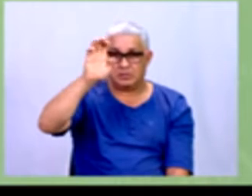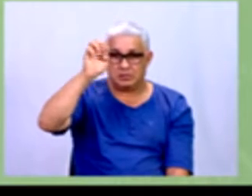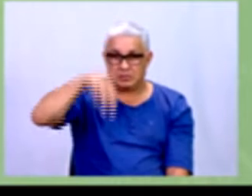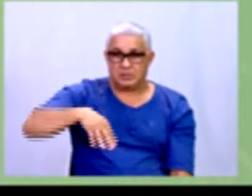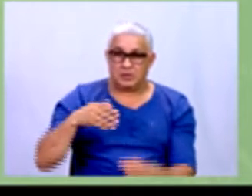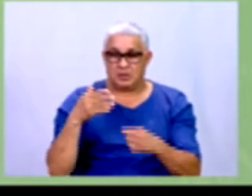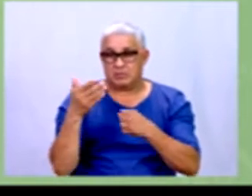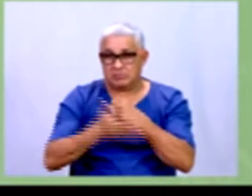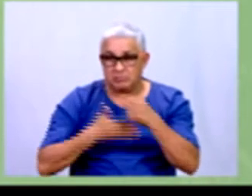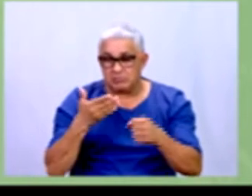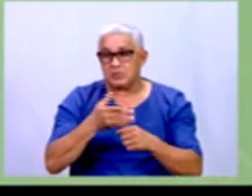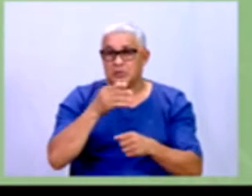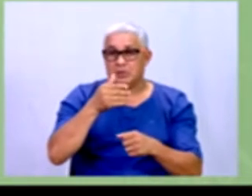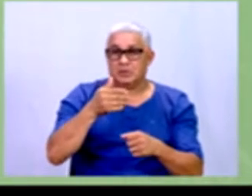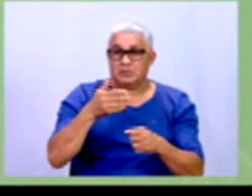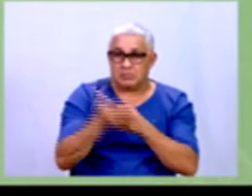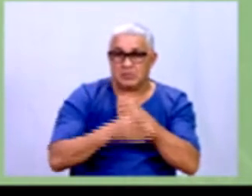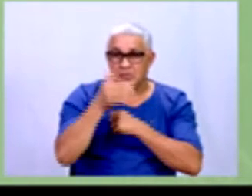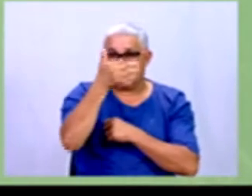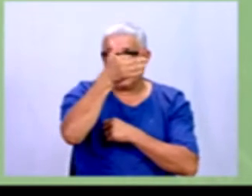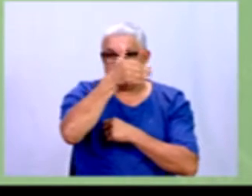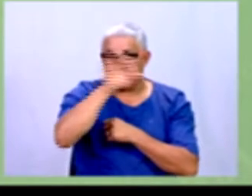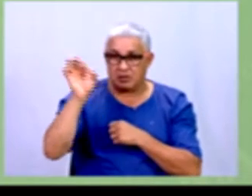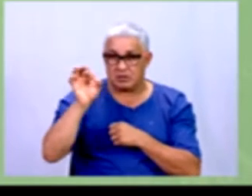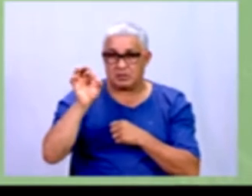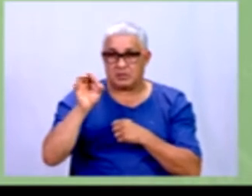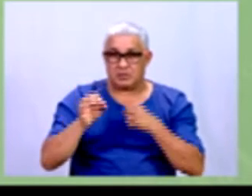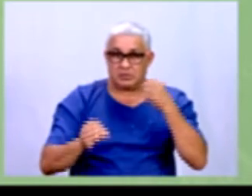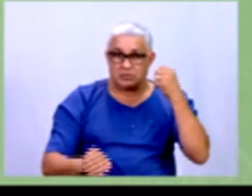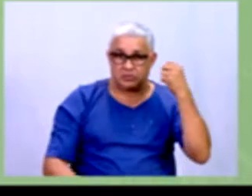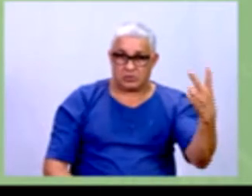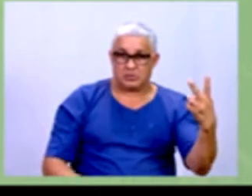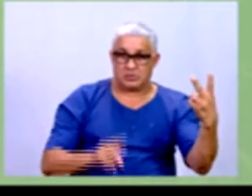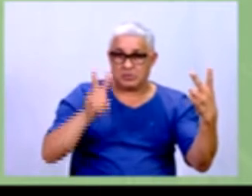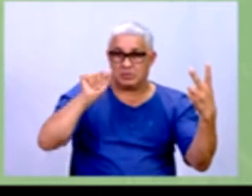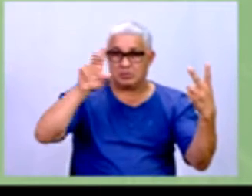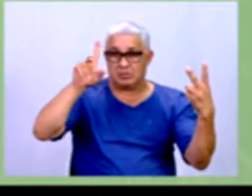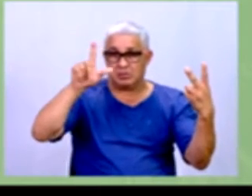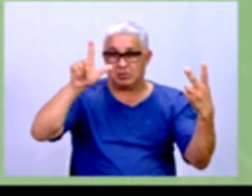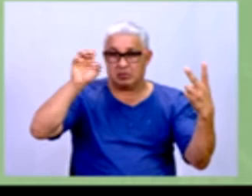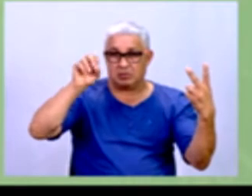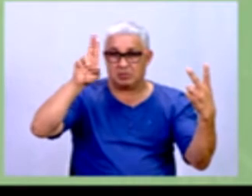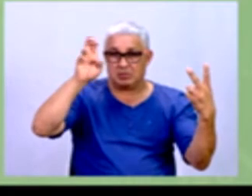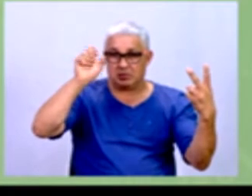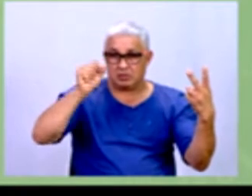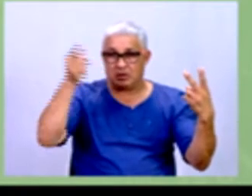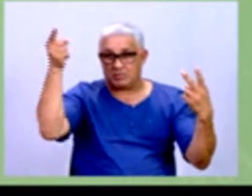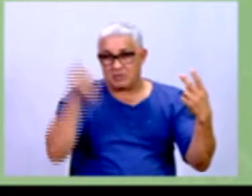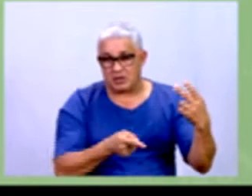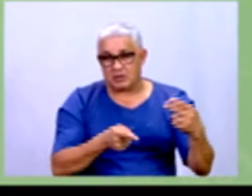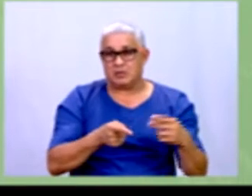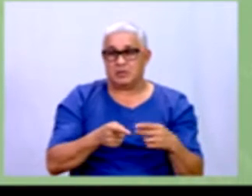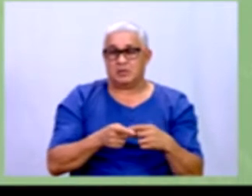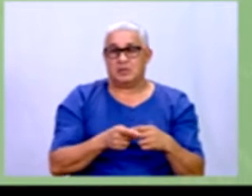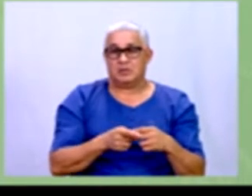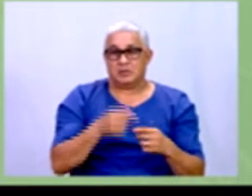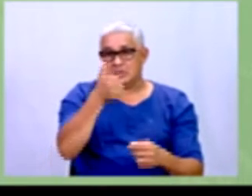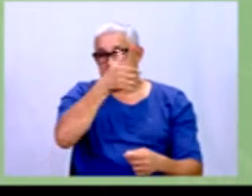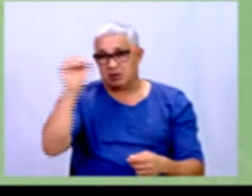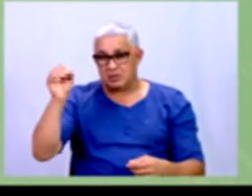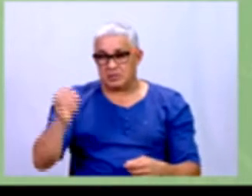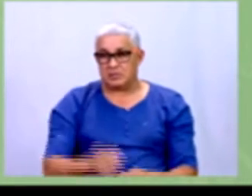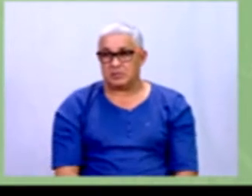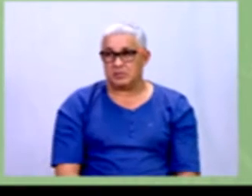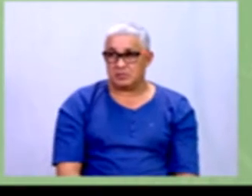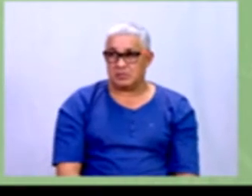expressar uma proporção ou uma relação entre dois valores a partir de uma fração cujo denominador é 100. Ou